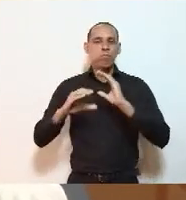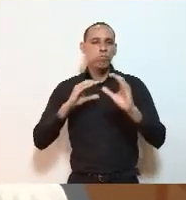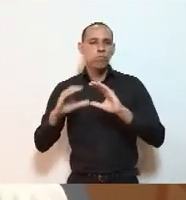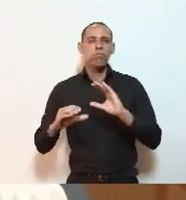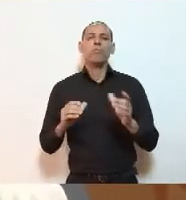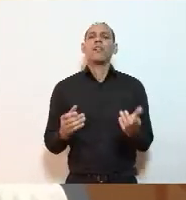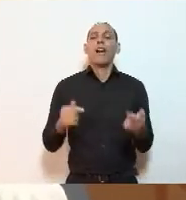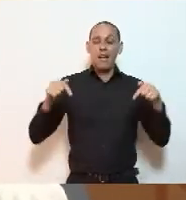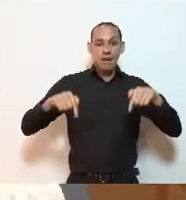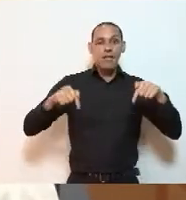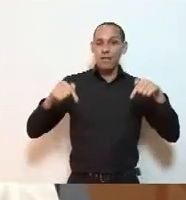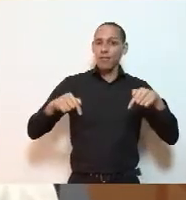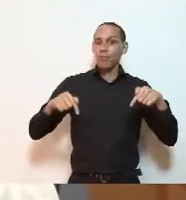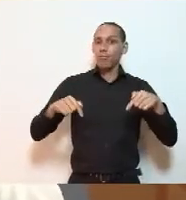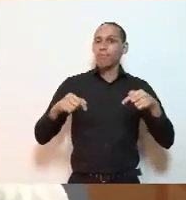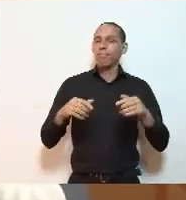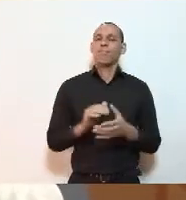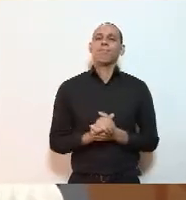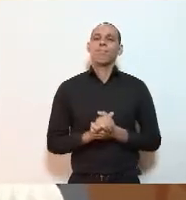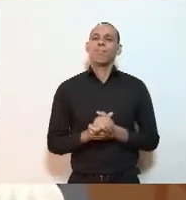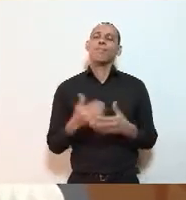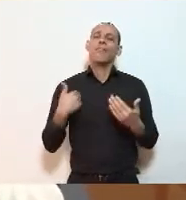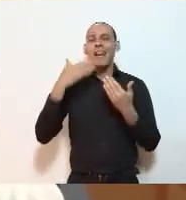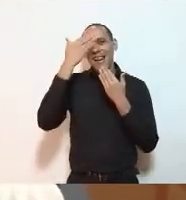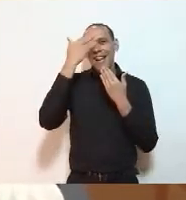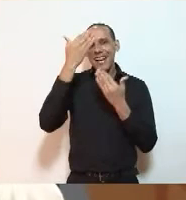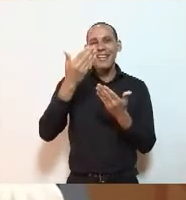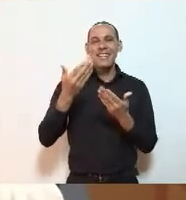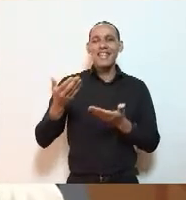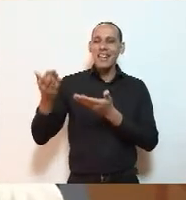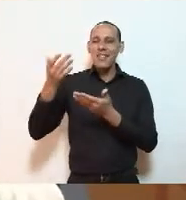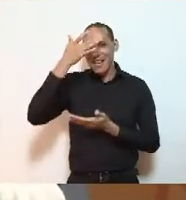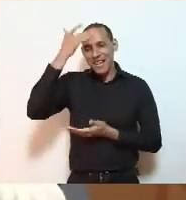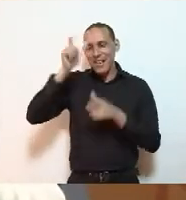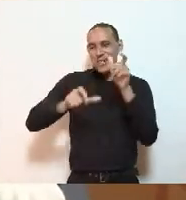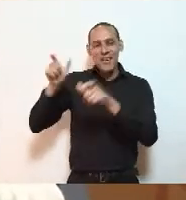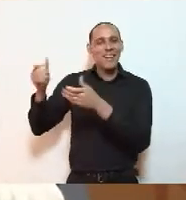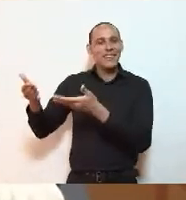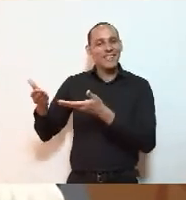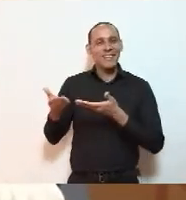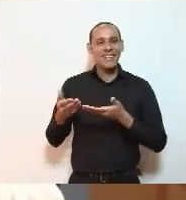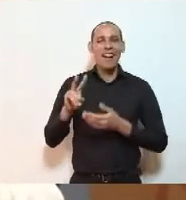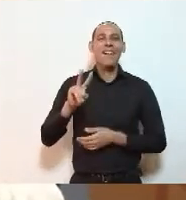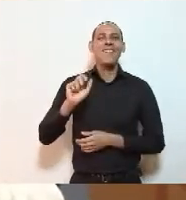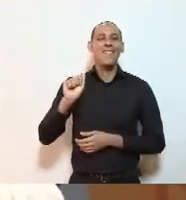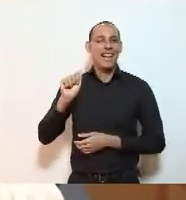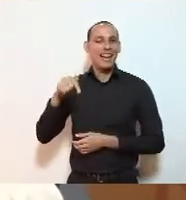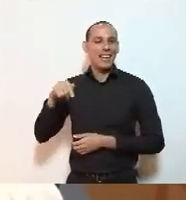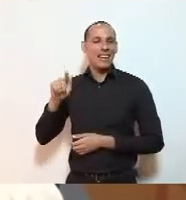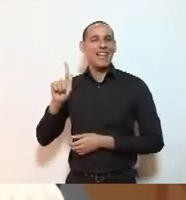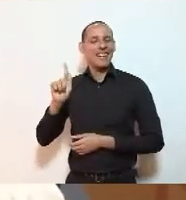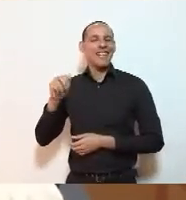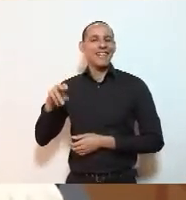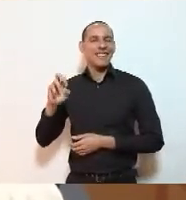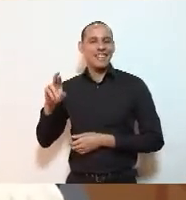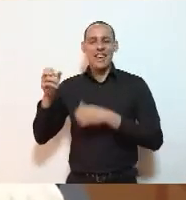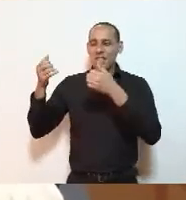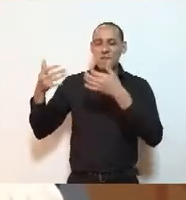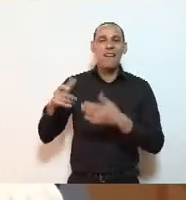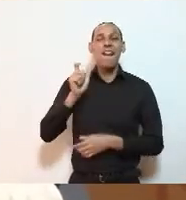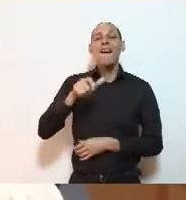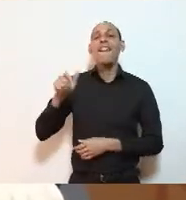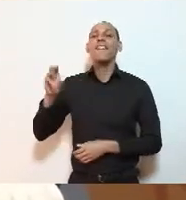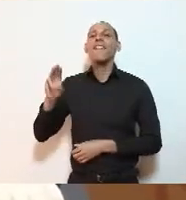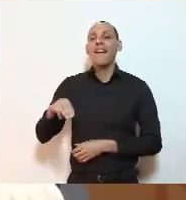espaço de comunicação. E agradecer muito aos nossos convidados, o Wagner vai nomeá-los, mas rapidamente falar da